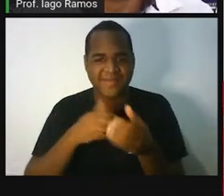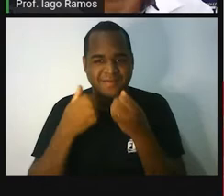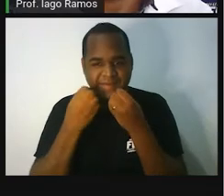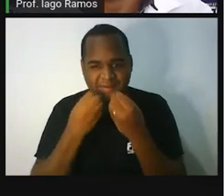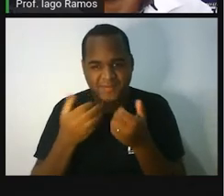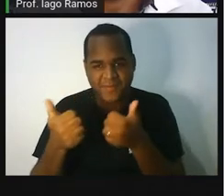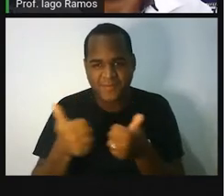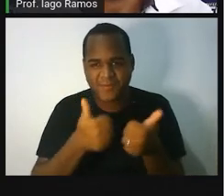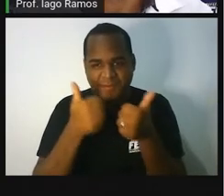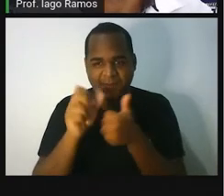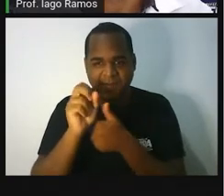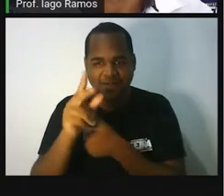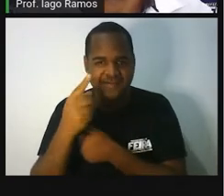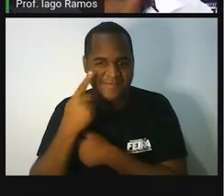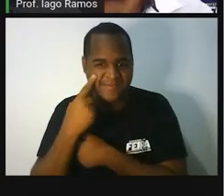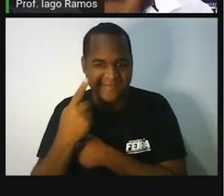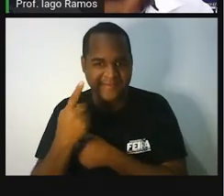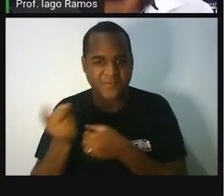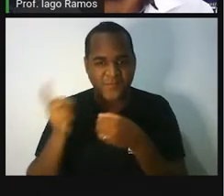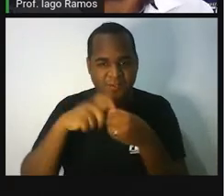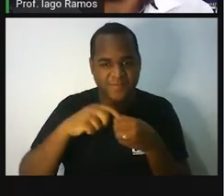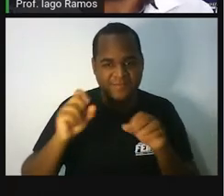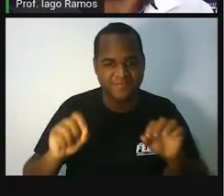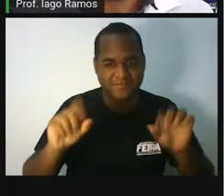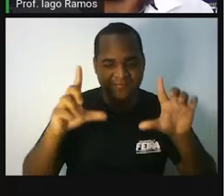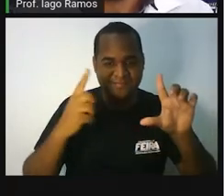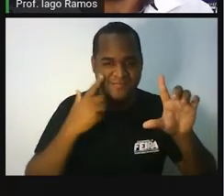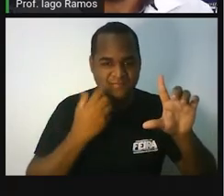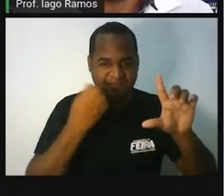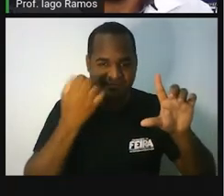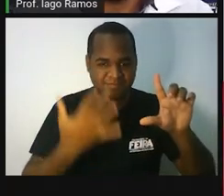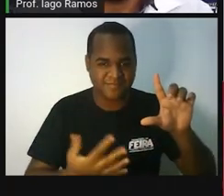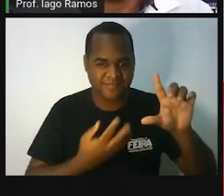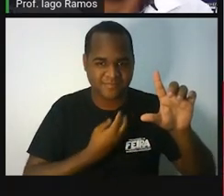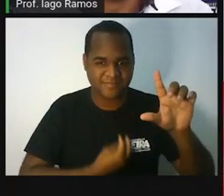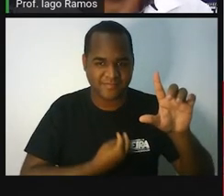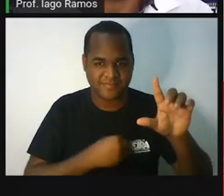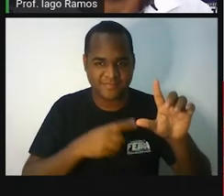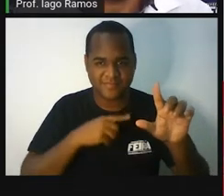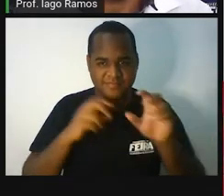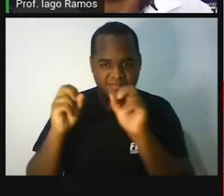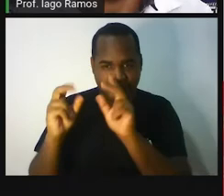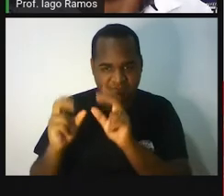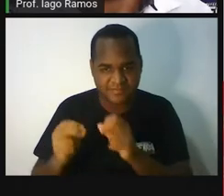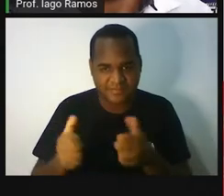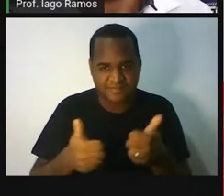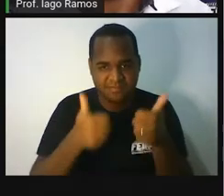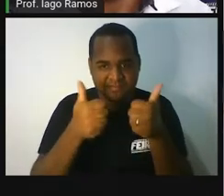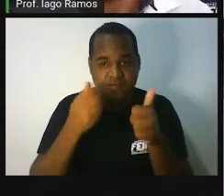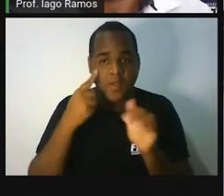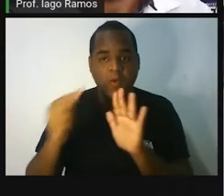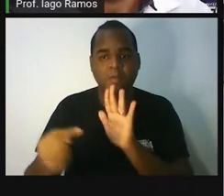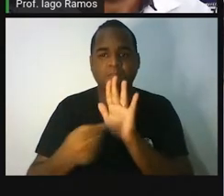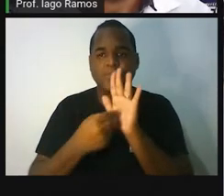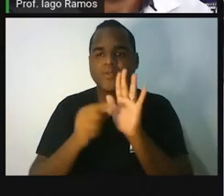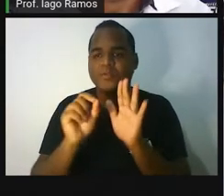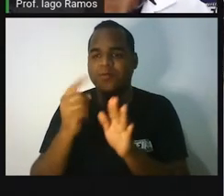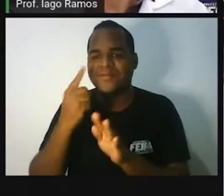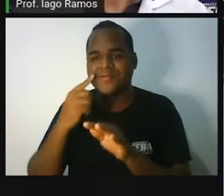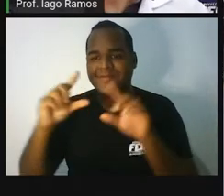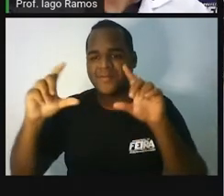objetivo do material é esse. Bom, vamos voltar para cá. Aliás, não. Ainda tem mais objetivo aqui, ó.